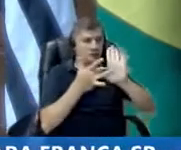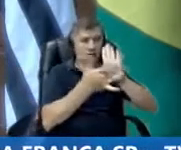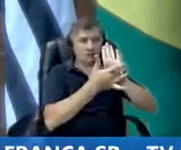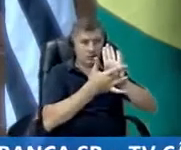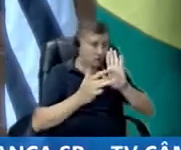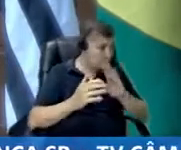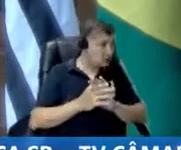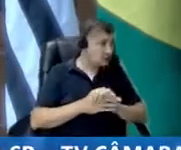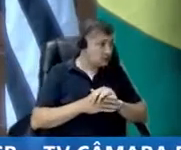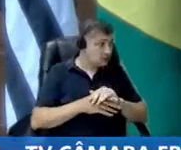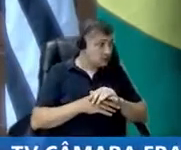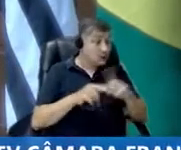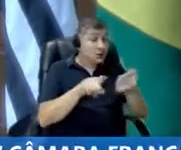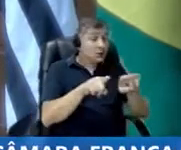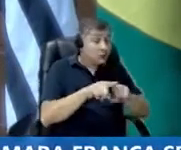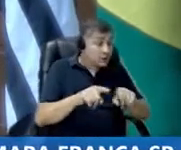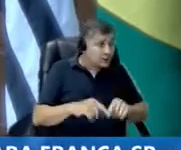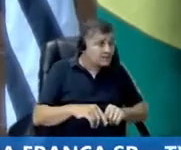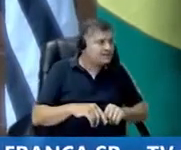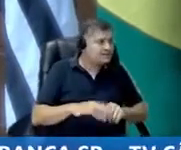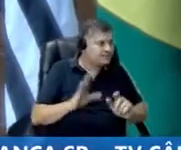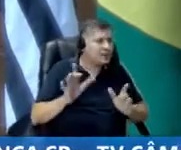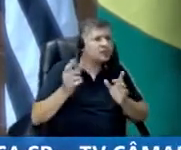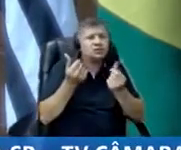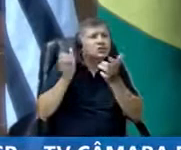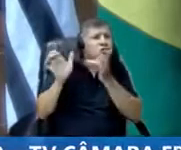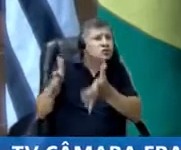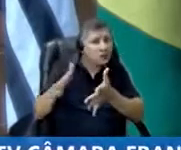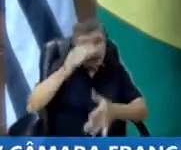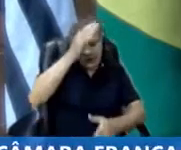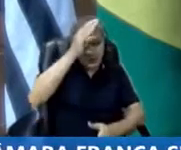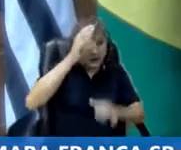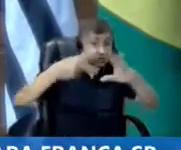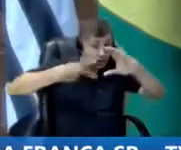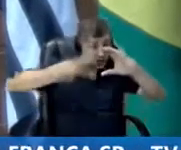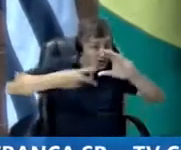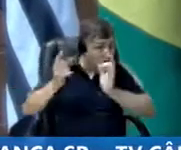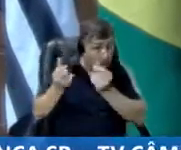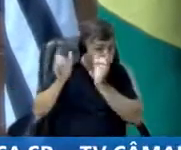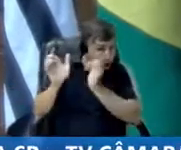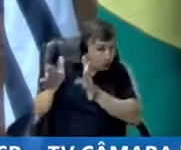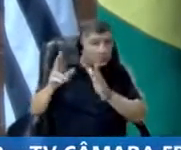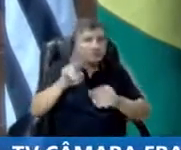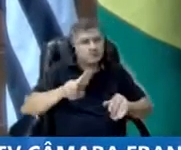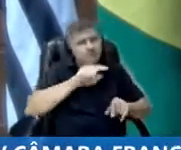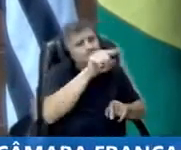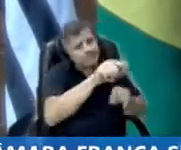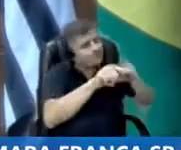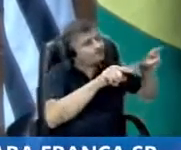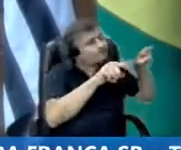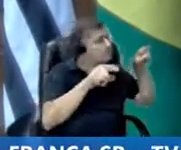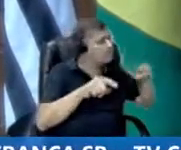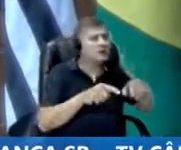essa sobra da Câmara, eu acho que ela pode ser mais bem aproveitada, igual o Tide estava falando lá do centro ofotomológico, não é,